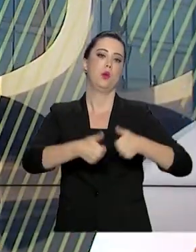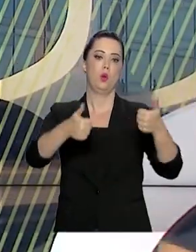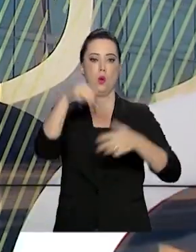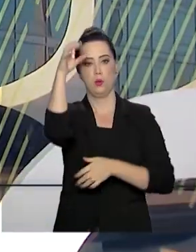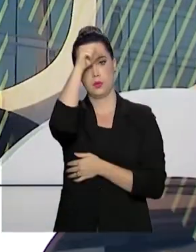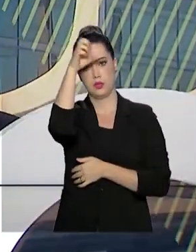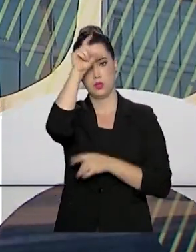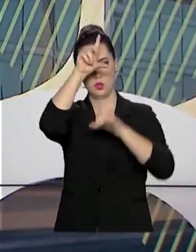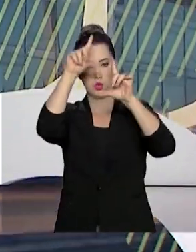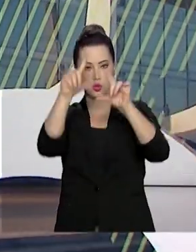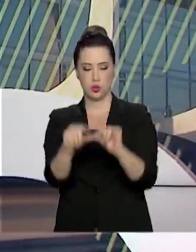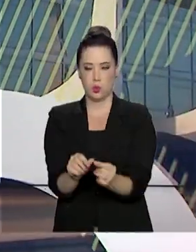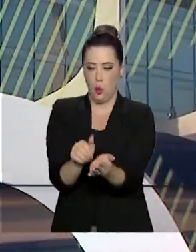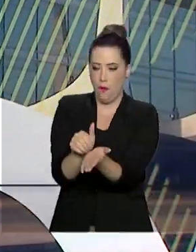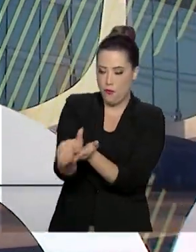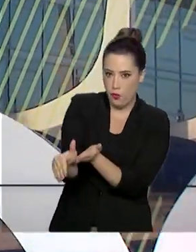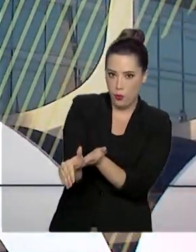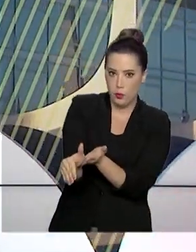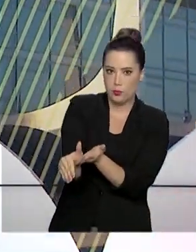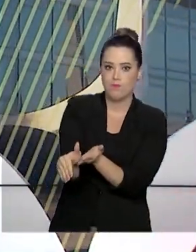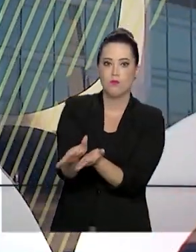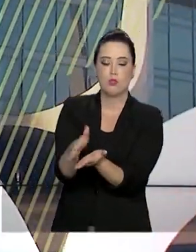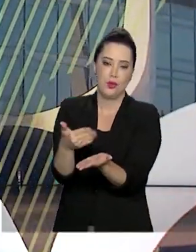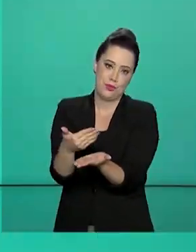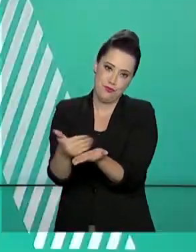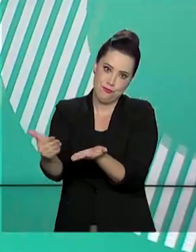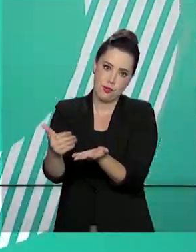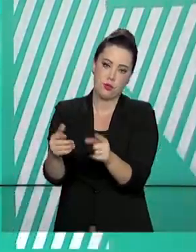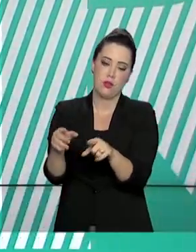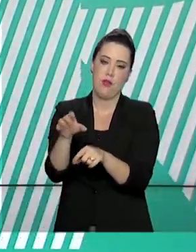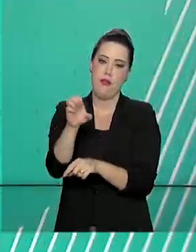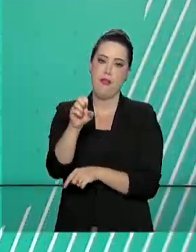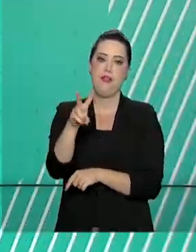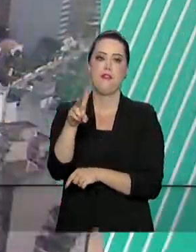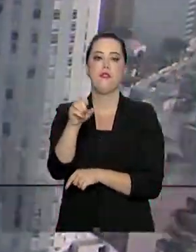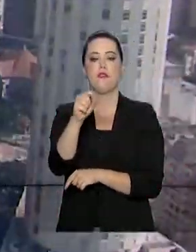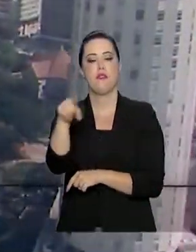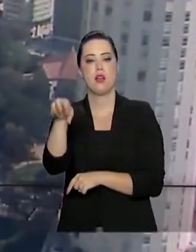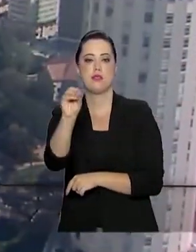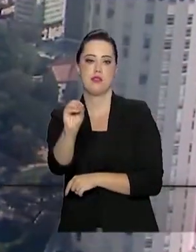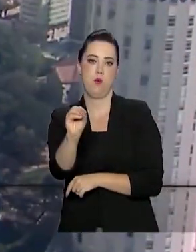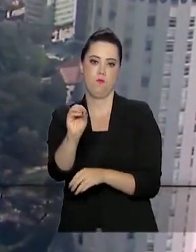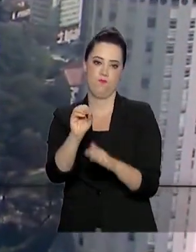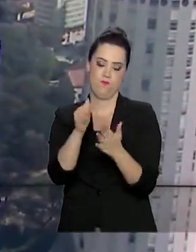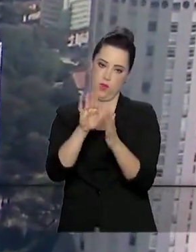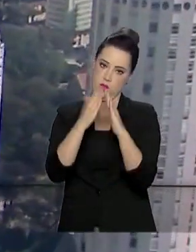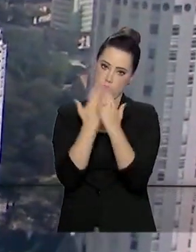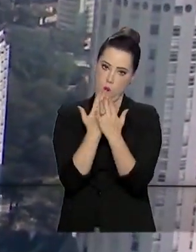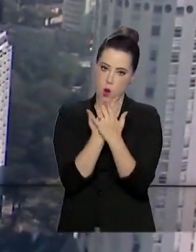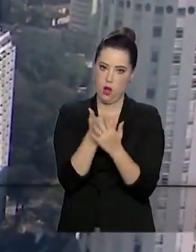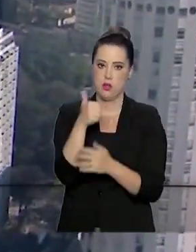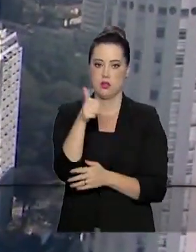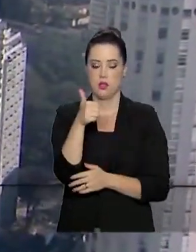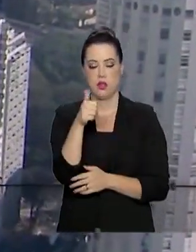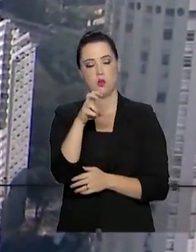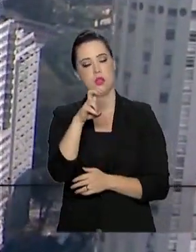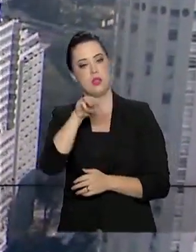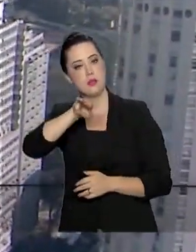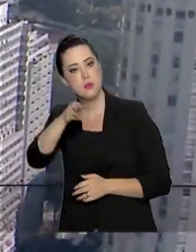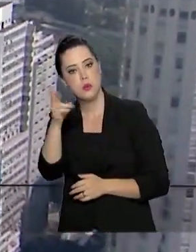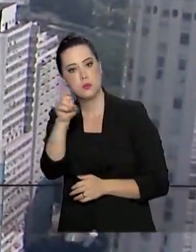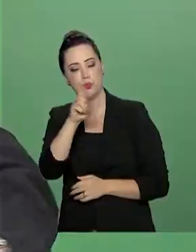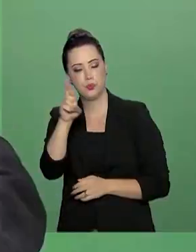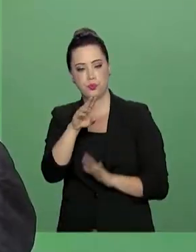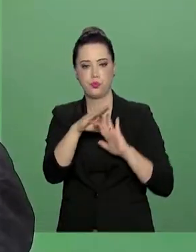e reduzir a evasão escolar. O Ministério da Educação liberou um total de 115 milhões de reais para o programa.